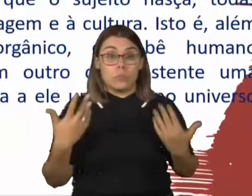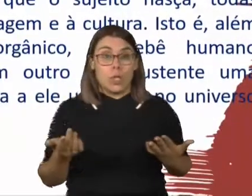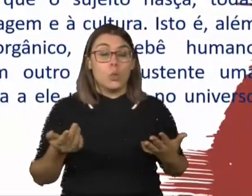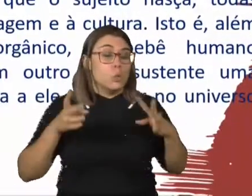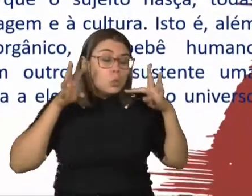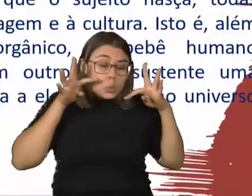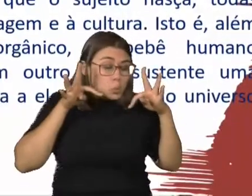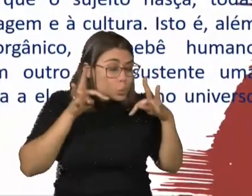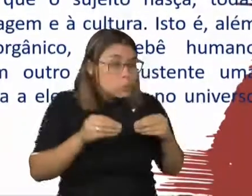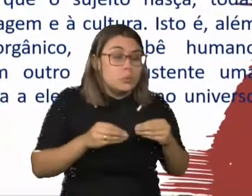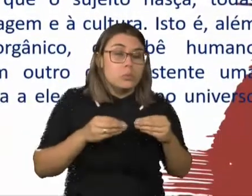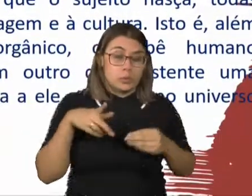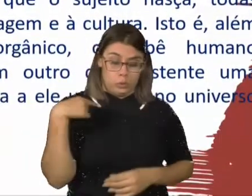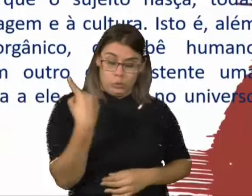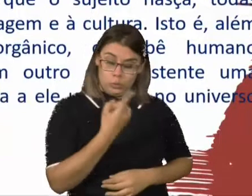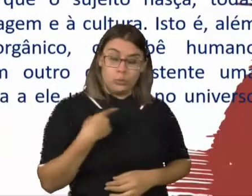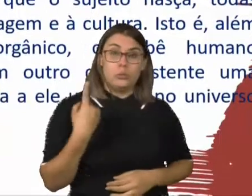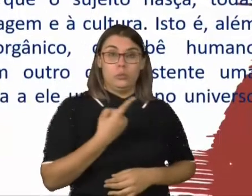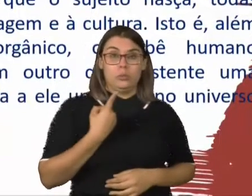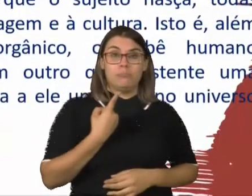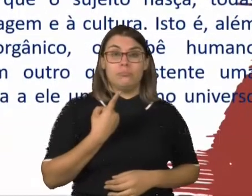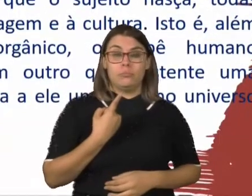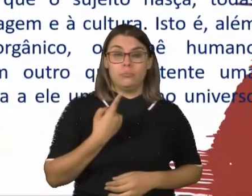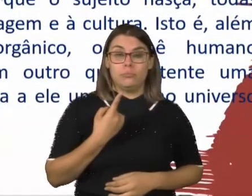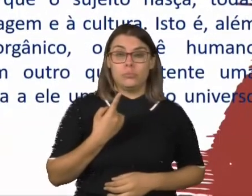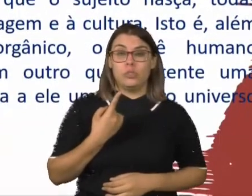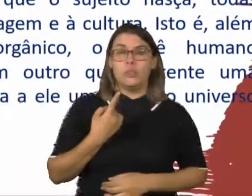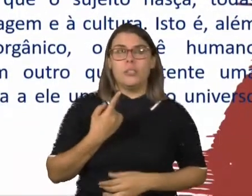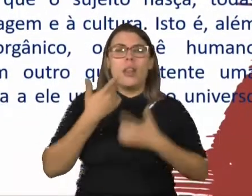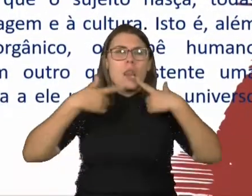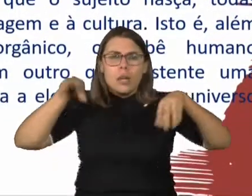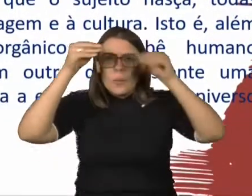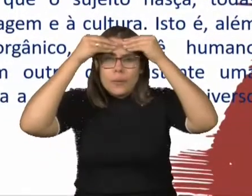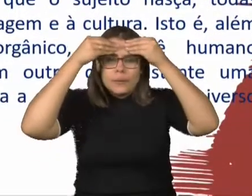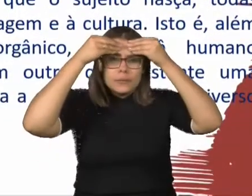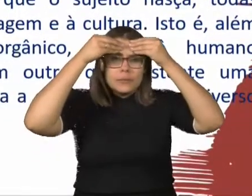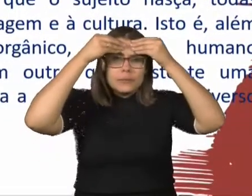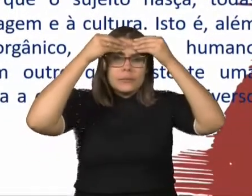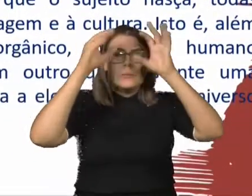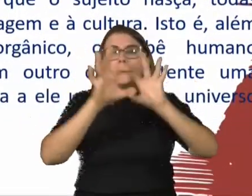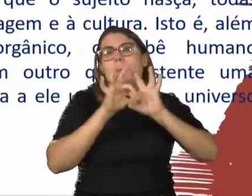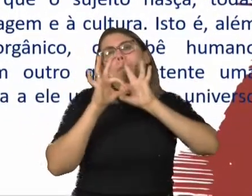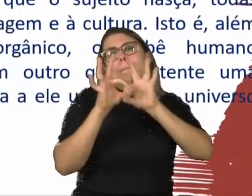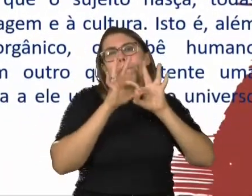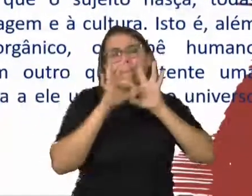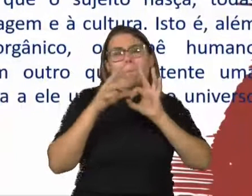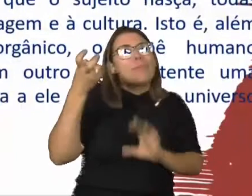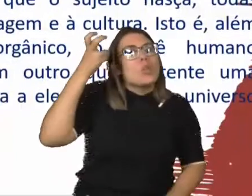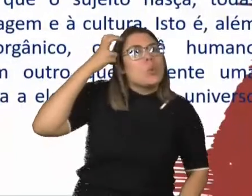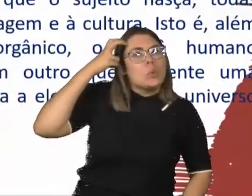operações que fazem com que nós nos constituamos enquanto sujeitos de linguagem, eles estão atrelados à linguagem e à cultura.